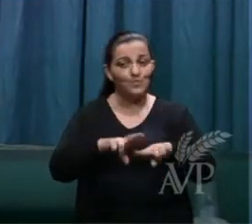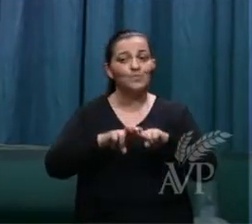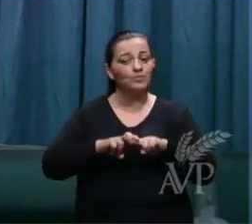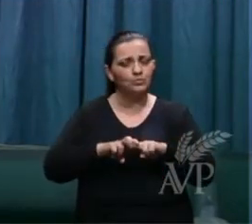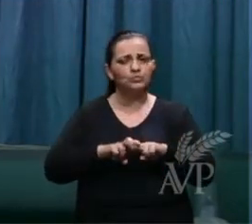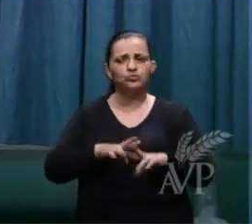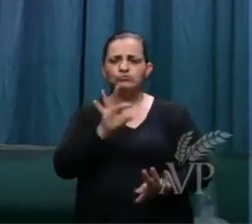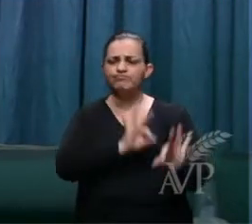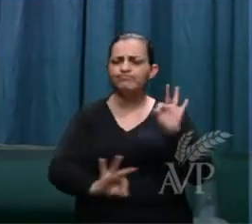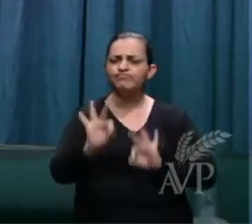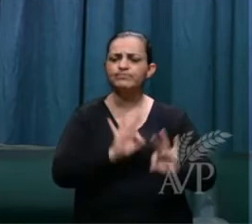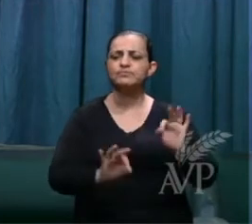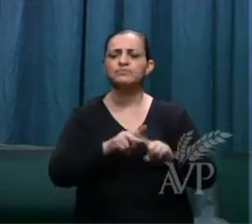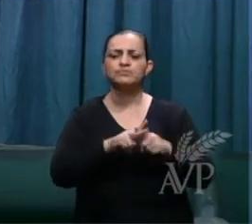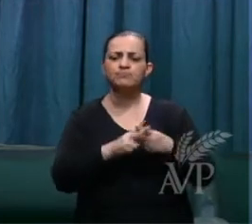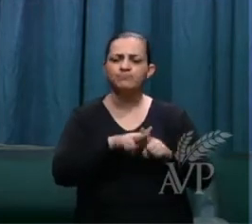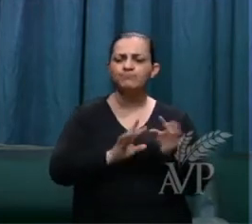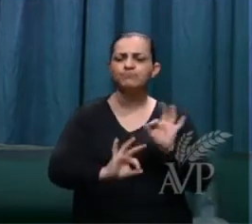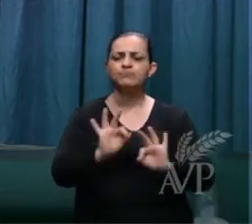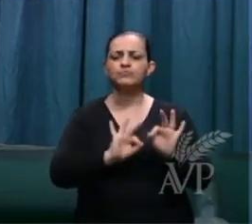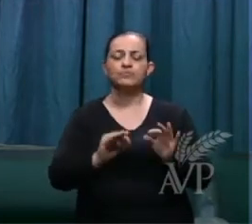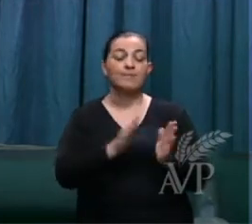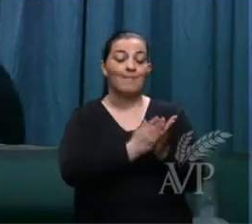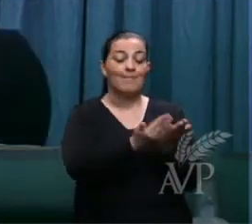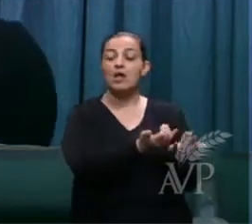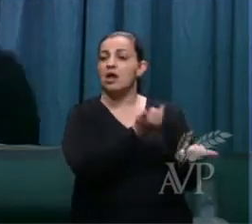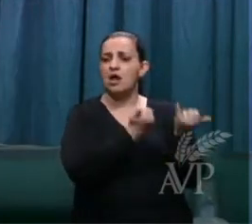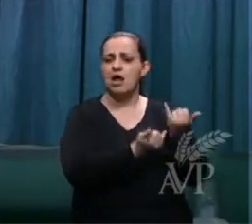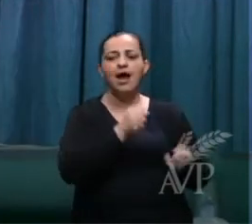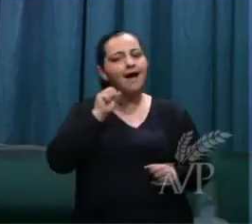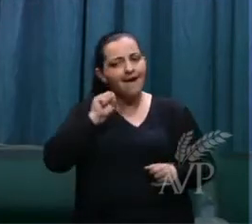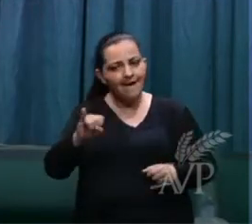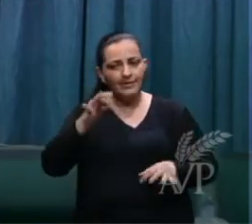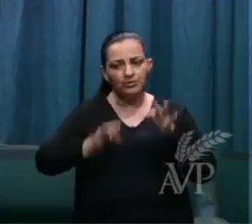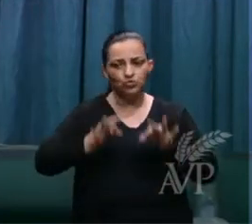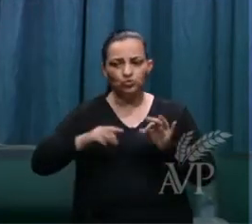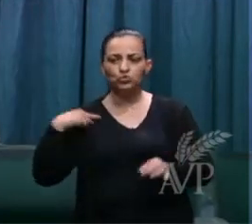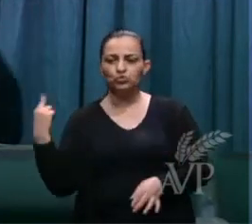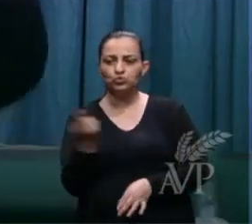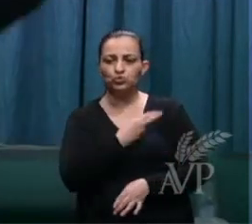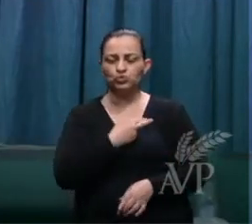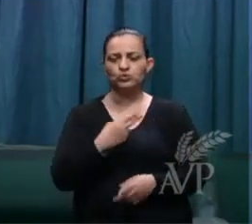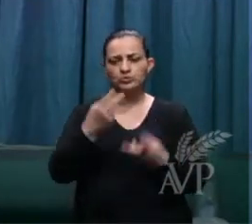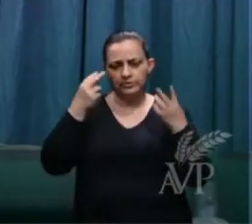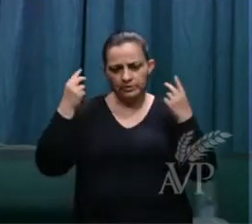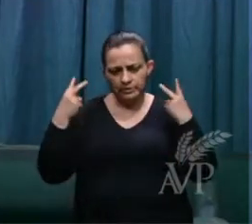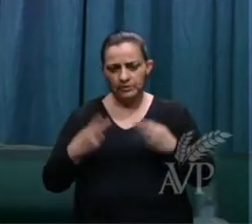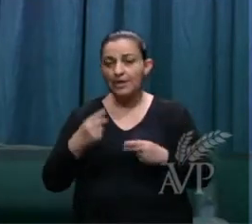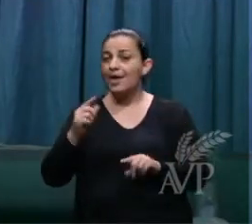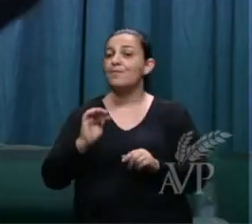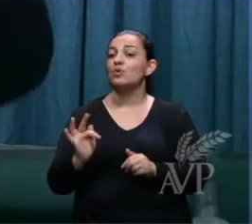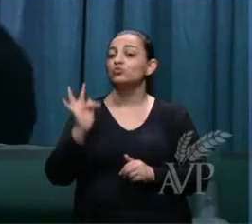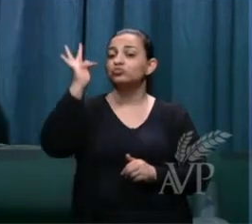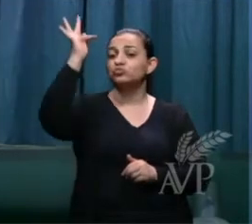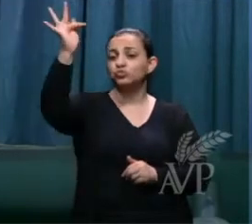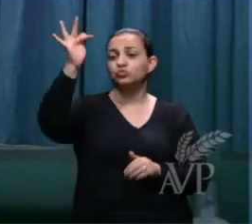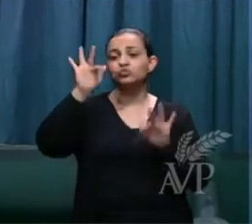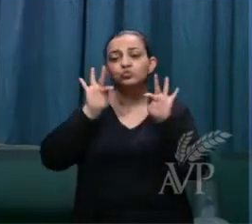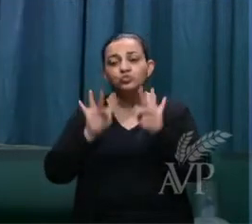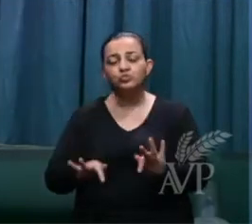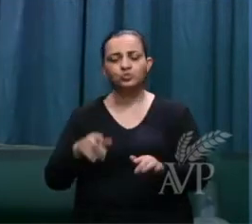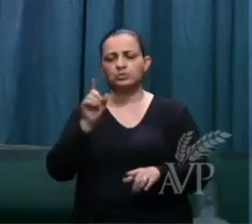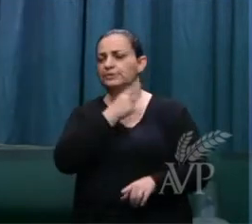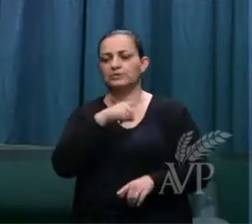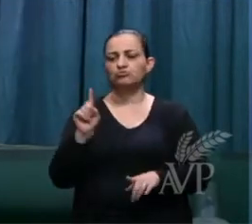consertar aqui por isso diz a bíblia se julgarmos a nós mesmos é para não sermos julgados